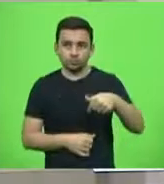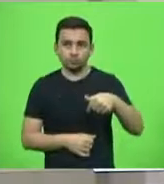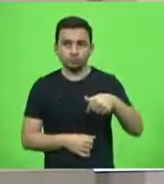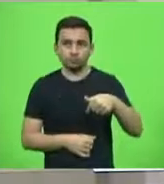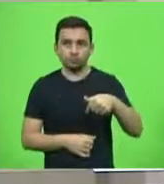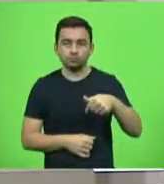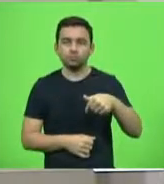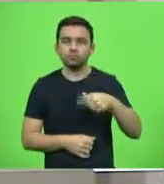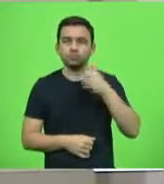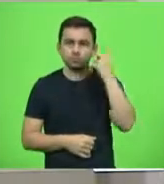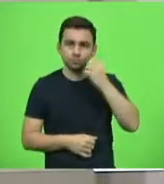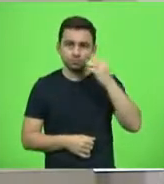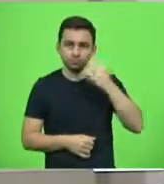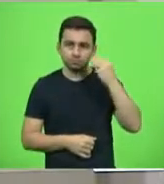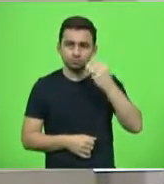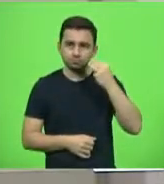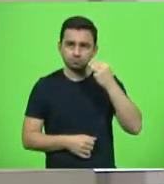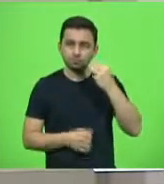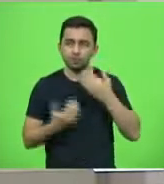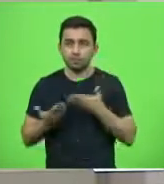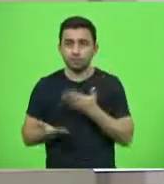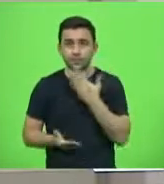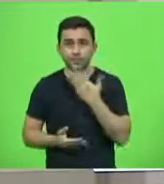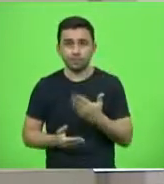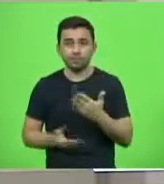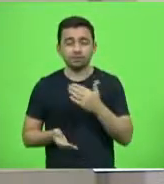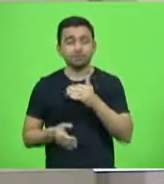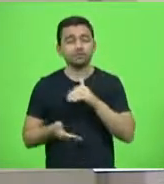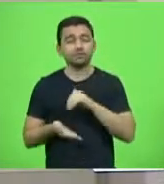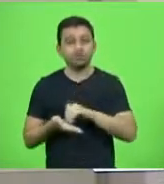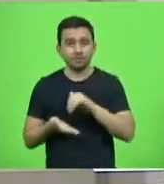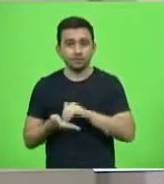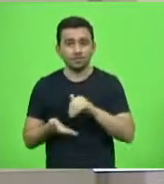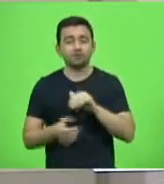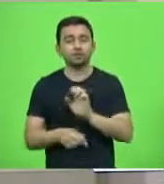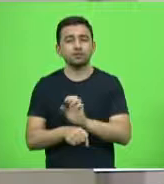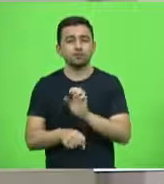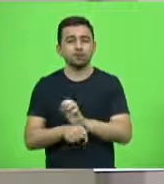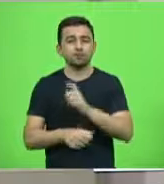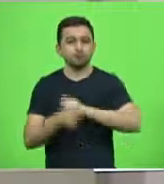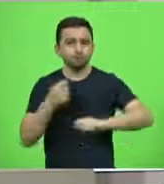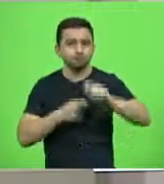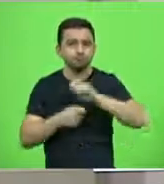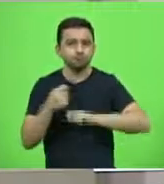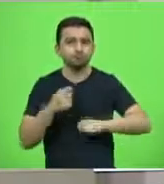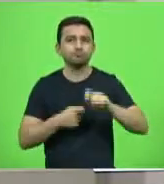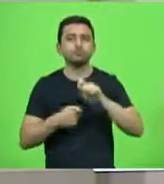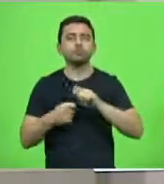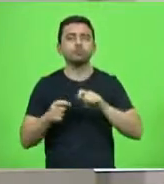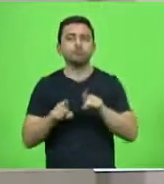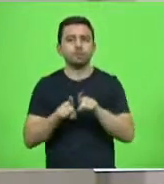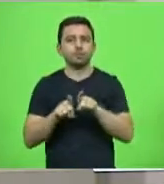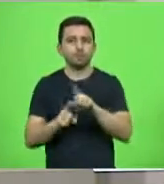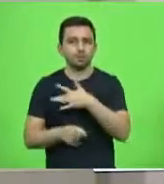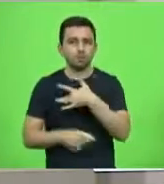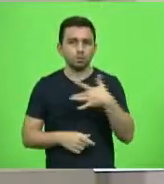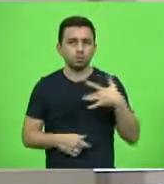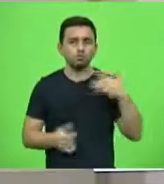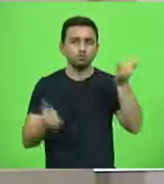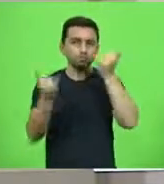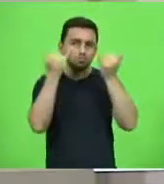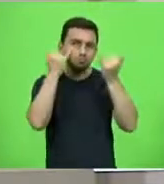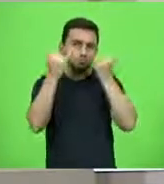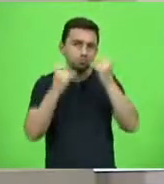Deputado Márcio Machado, solicitando ao secretário de Estado da Administração e ao secretário de Estado da Saúde informações acerca de